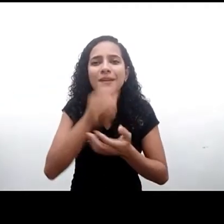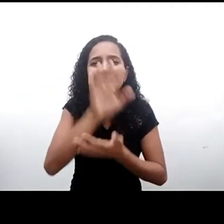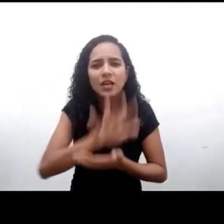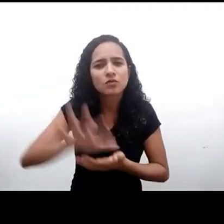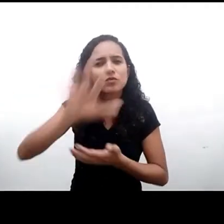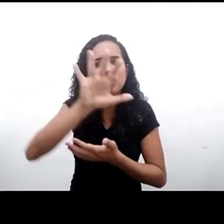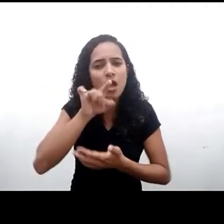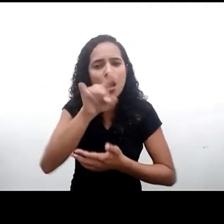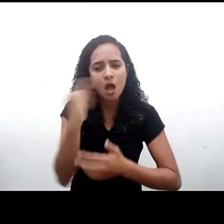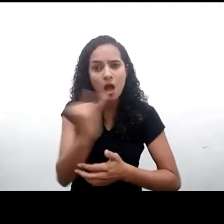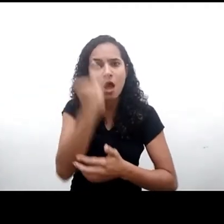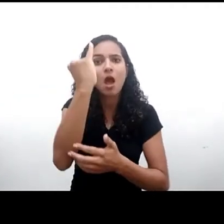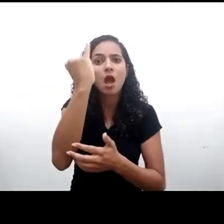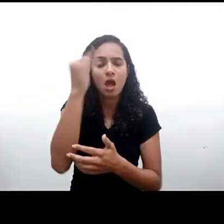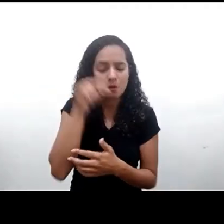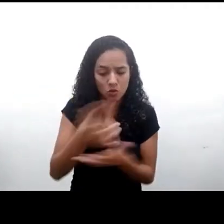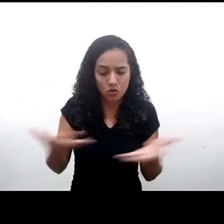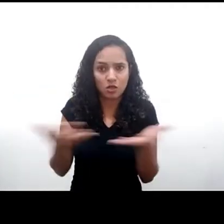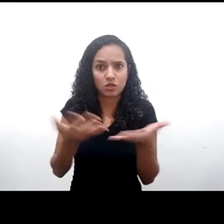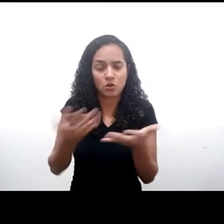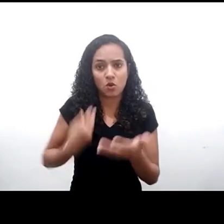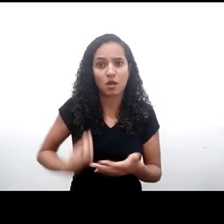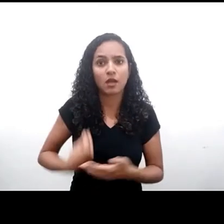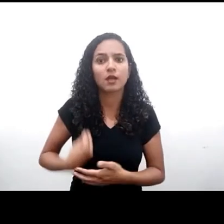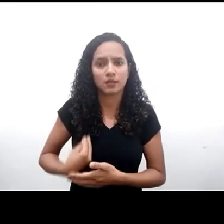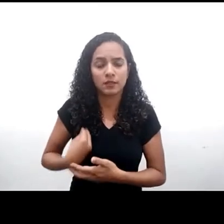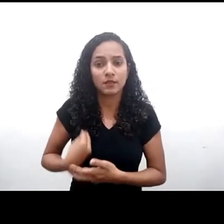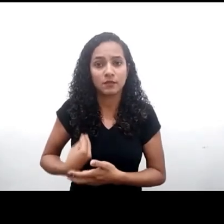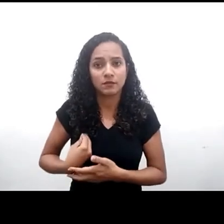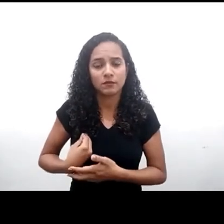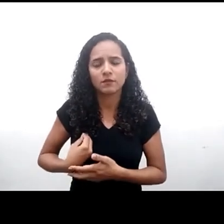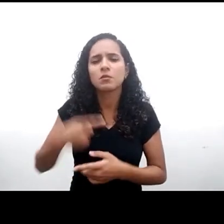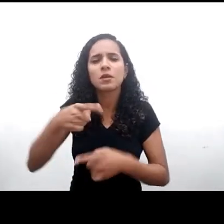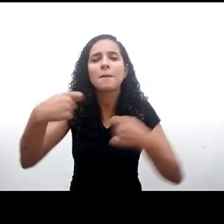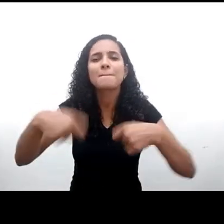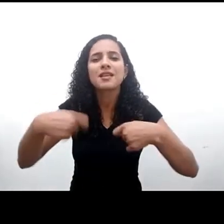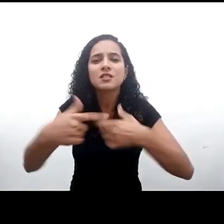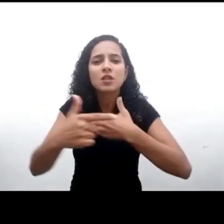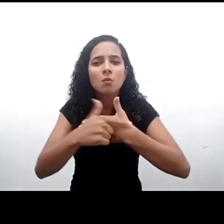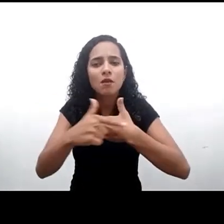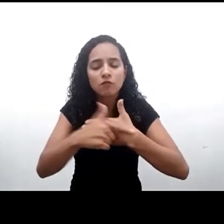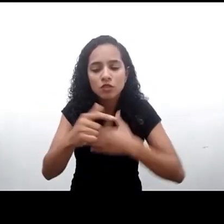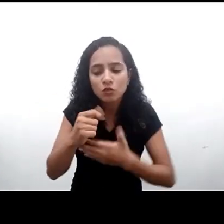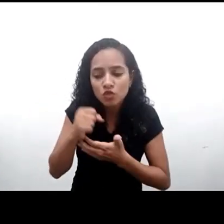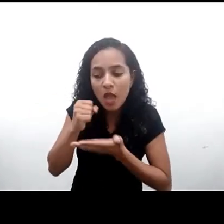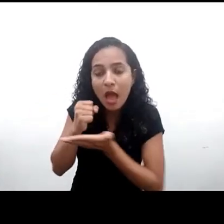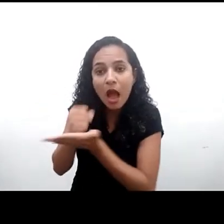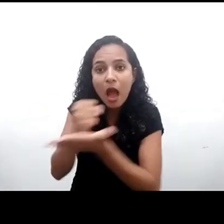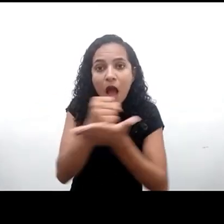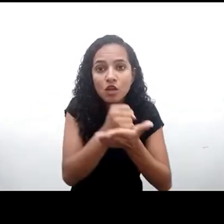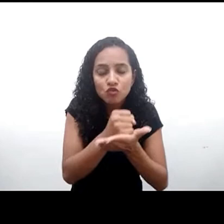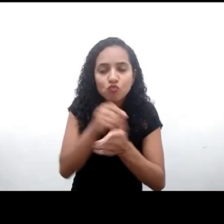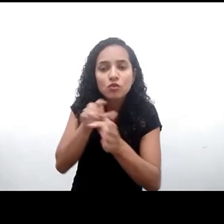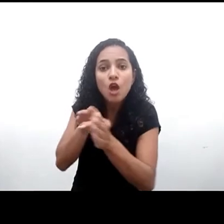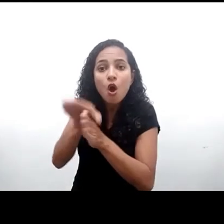momentos históricos em que vivemos e porque tem que cumprir uma função de ajuda e orientação aos estados